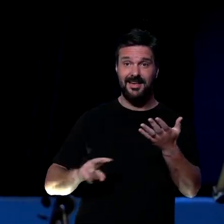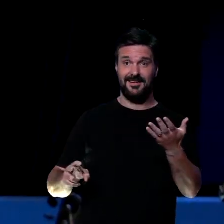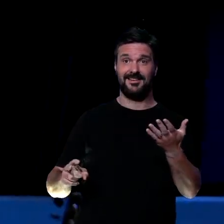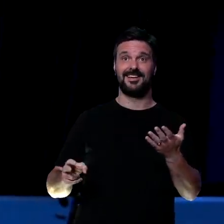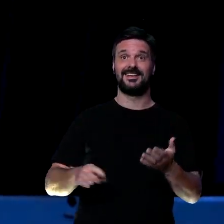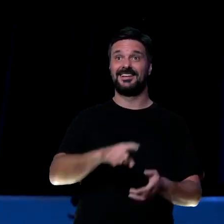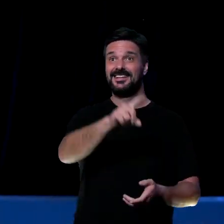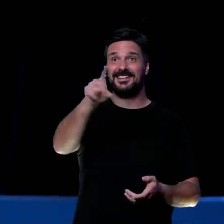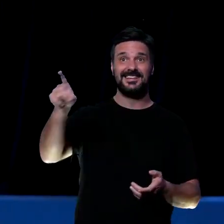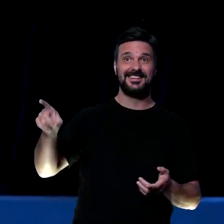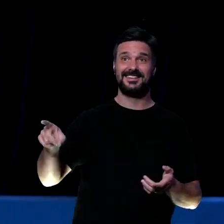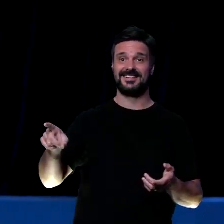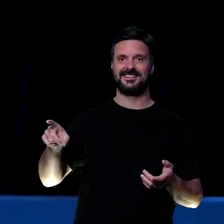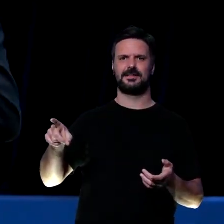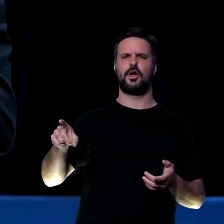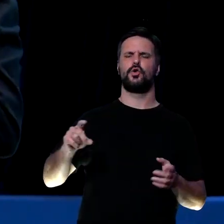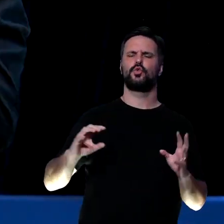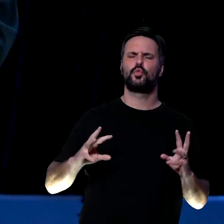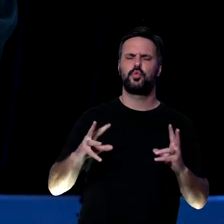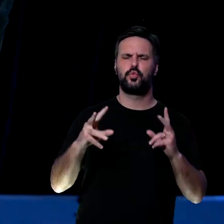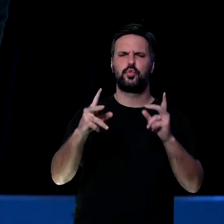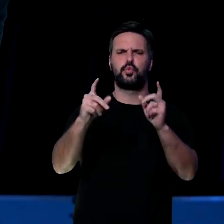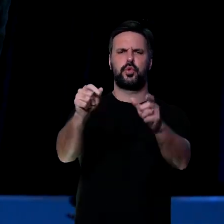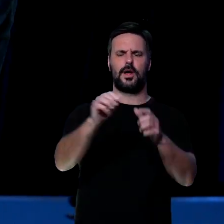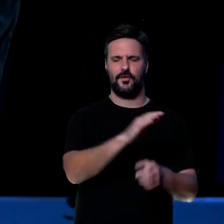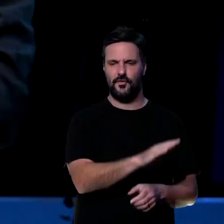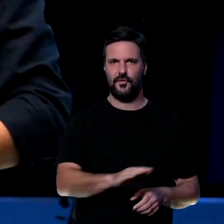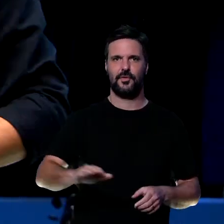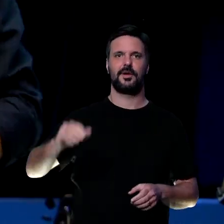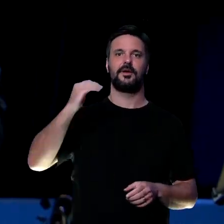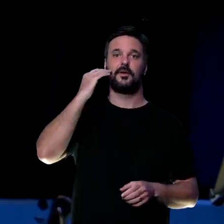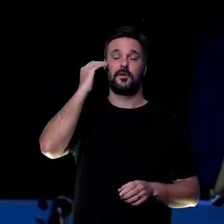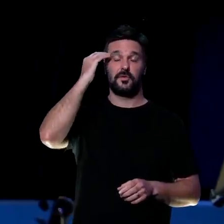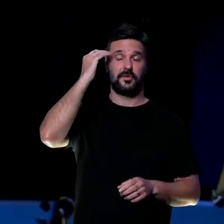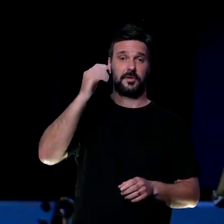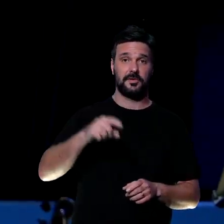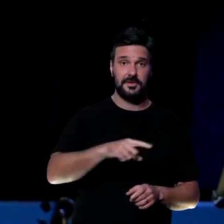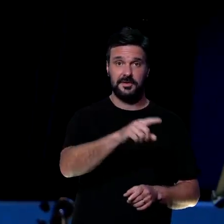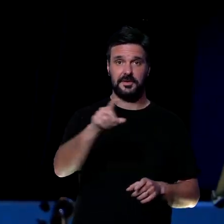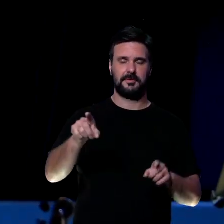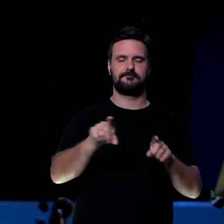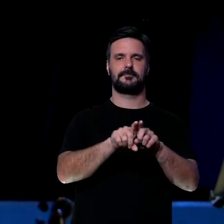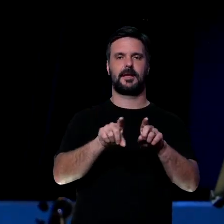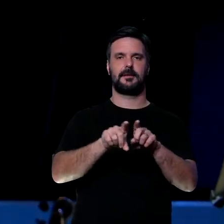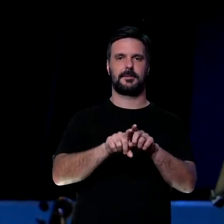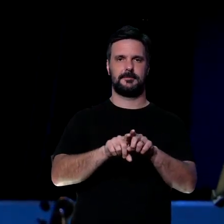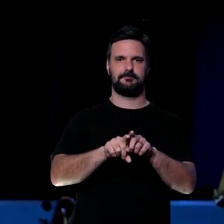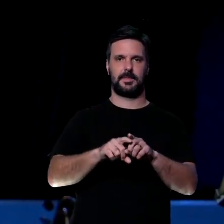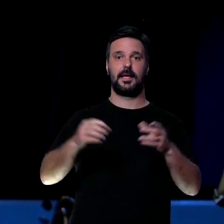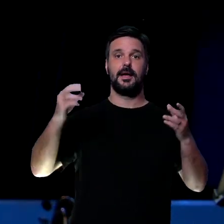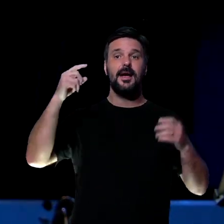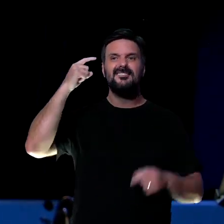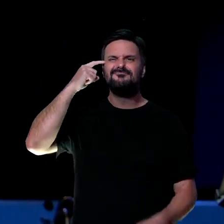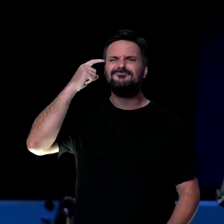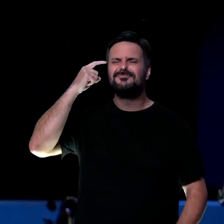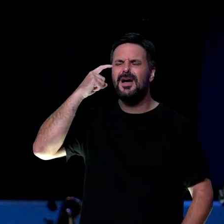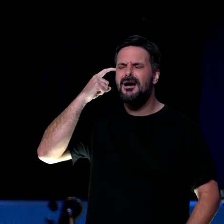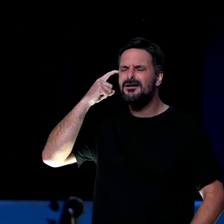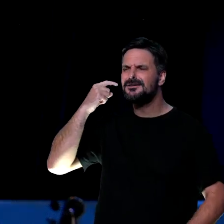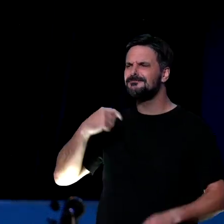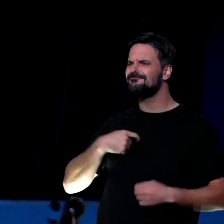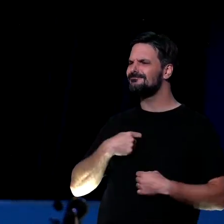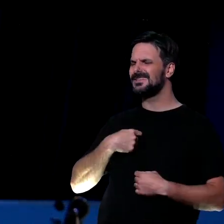um pré-adolescente ou uma criança, já teria lido todo o livro de Atos. Se você não leu ainda, leia, fica a dica aqui, tá? E eu fiquei pensando, poxa, eu queria